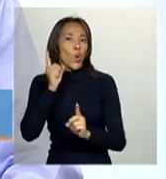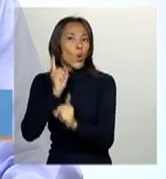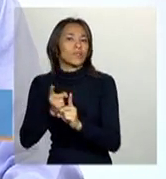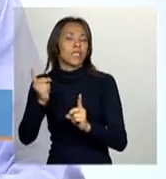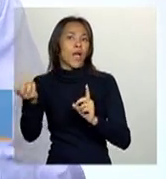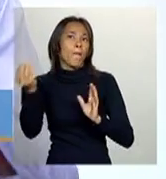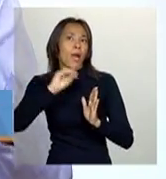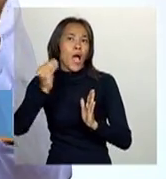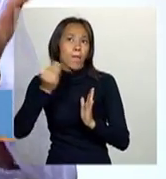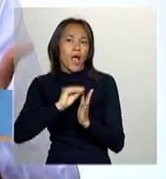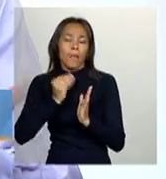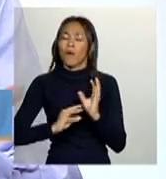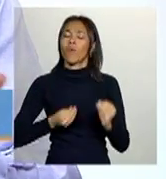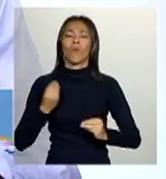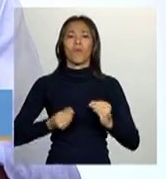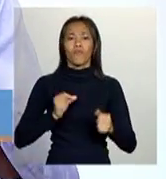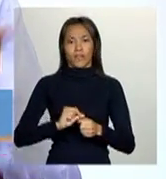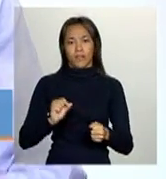chegar,